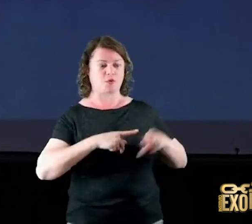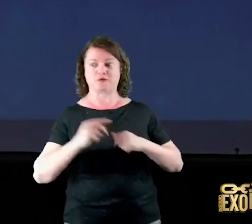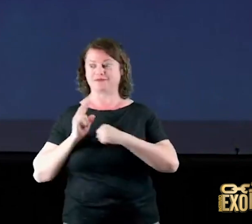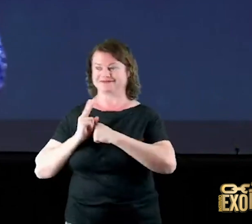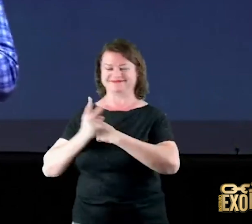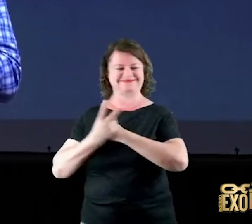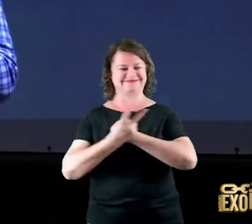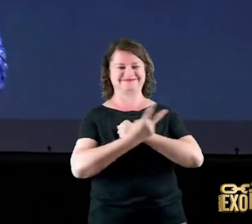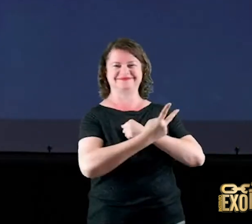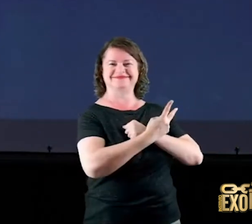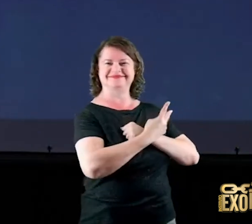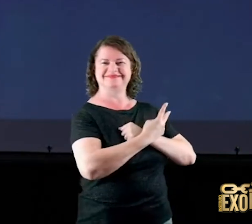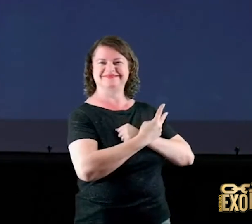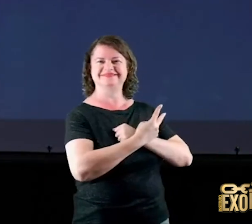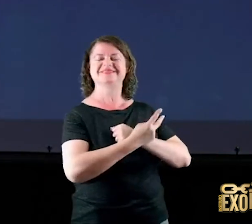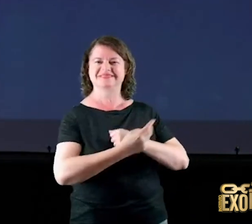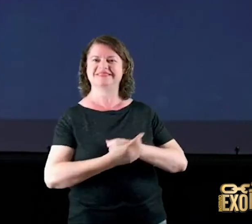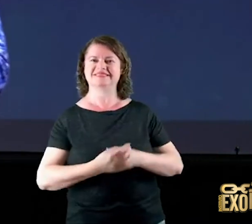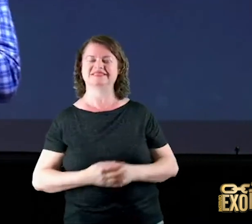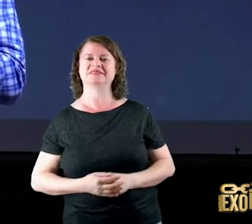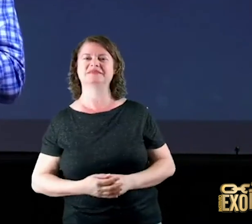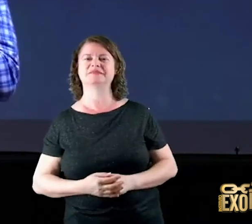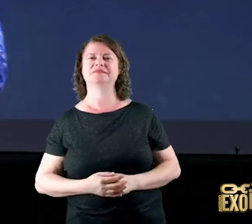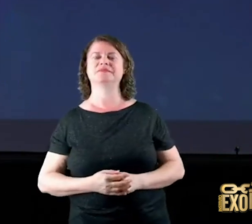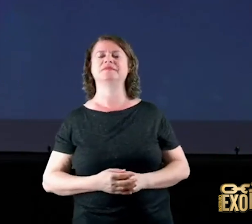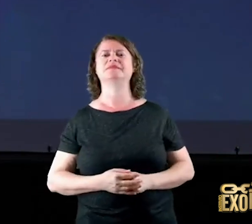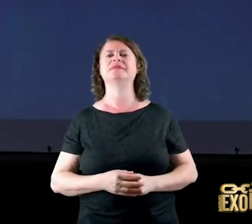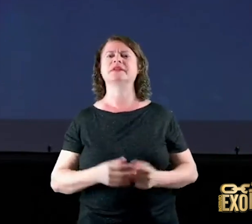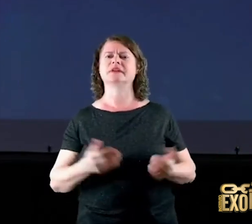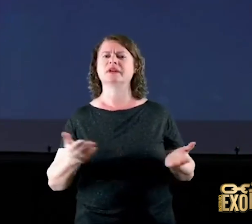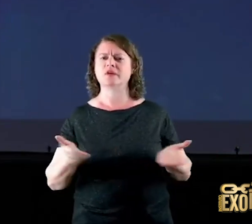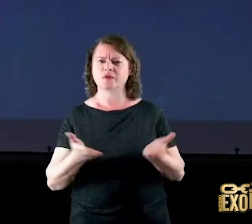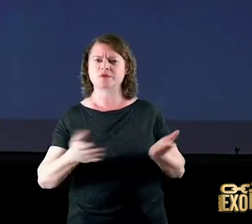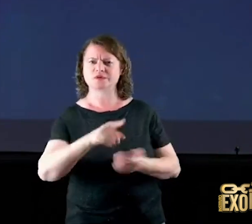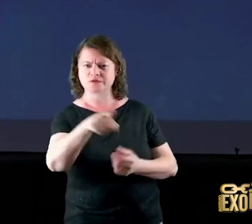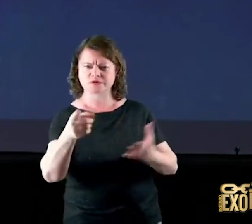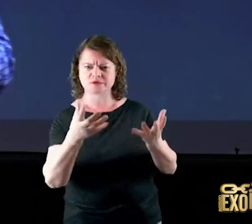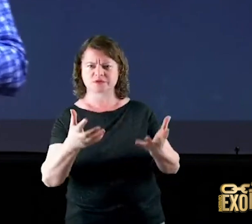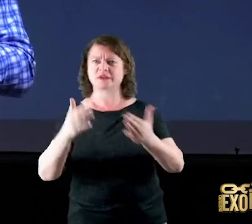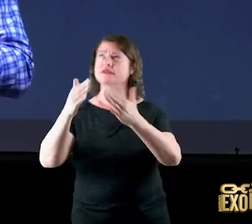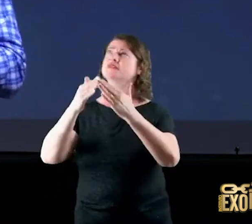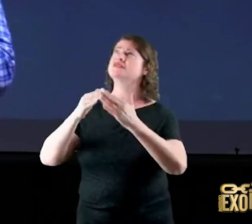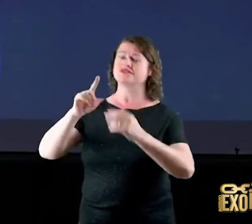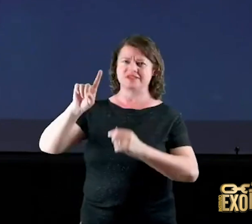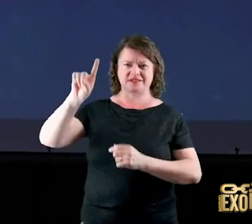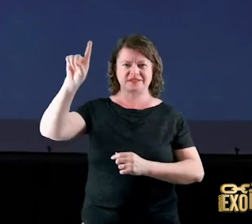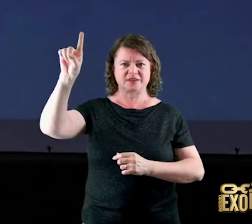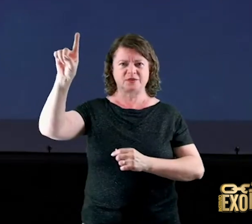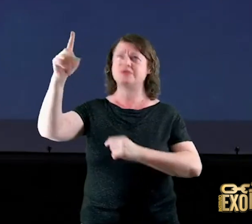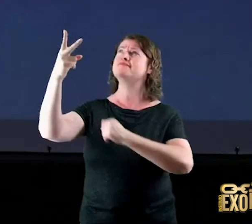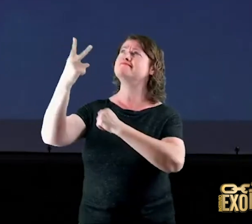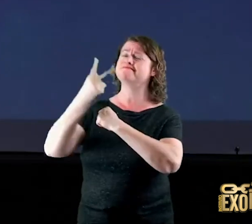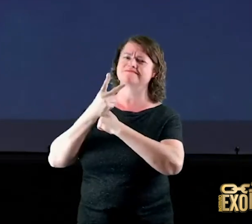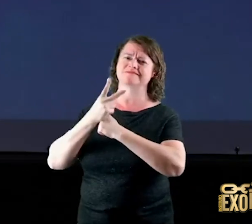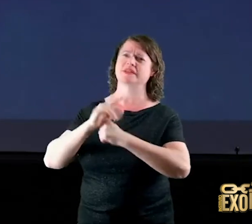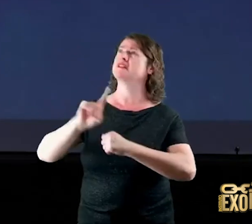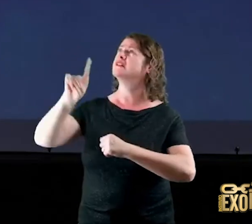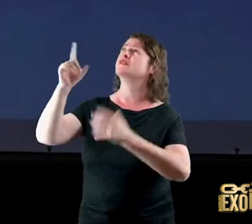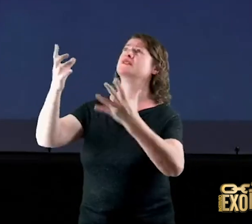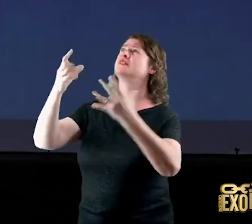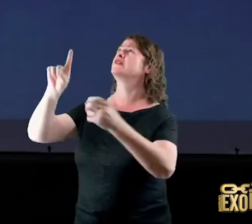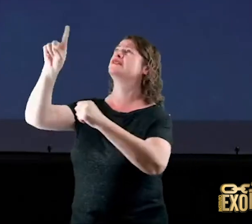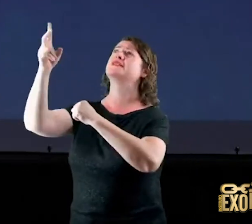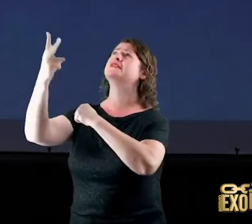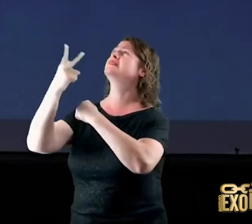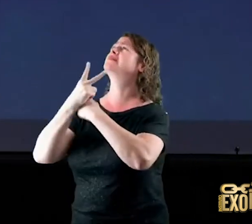coração aliás se você hoje quer pedir Deus eu quero que o Senhor seja a minha proteção meu escudo presente